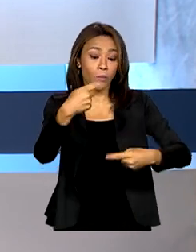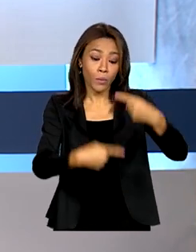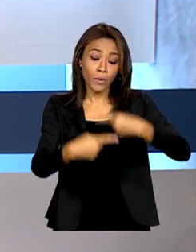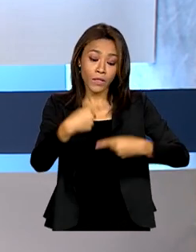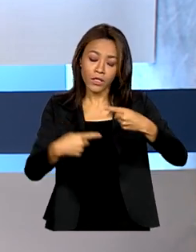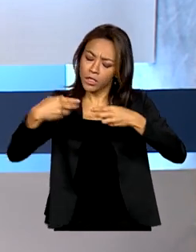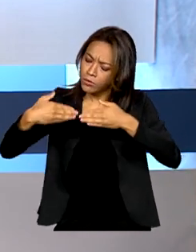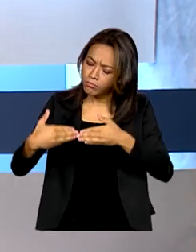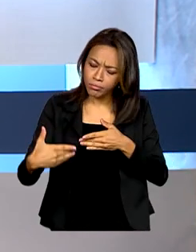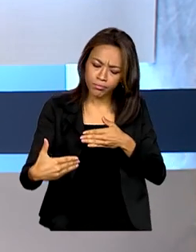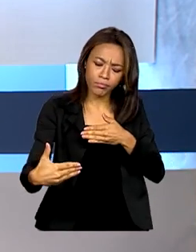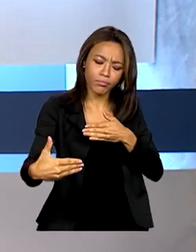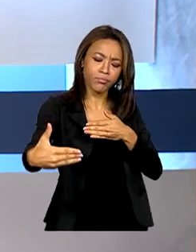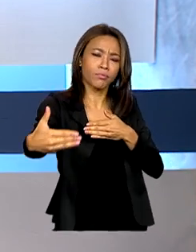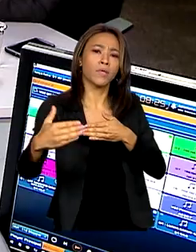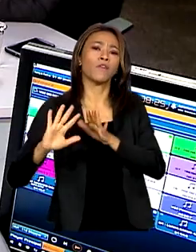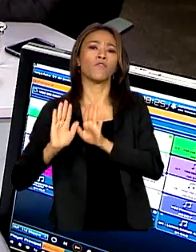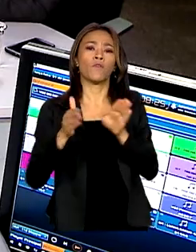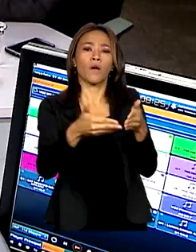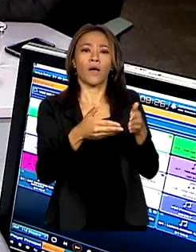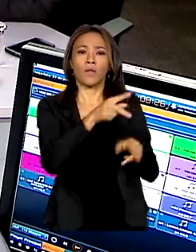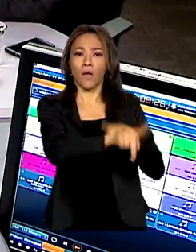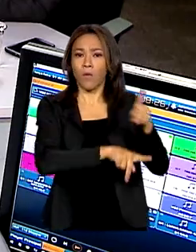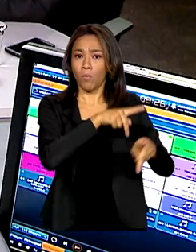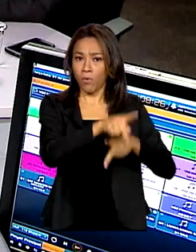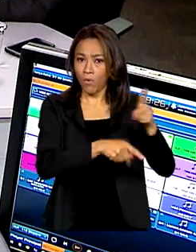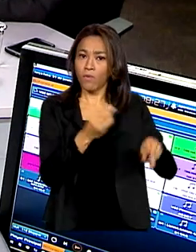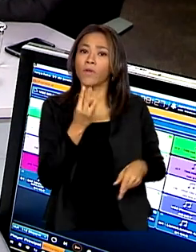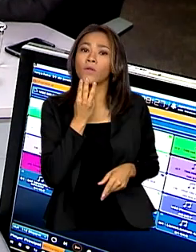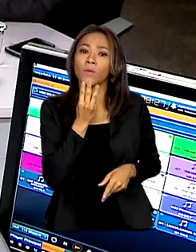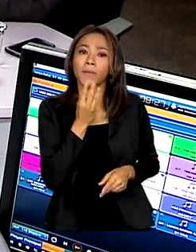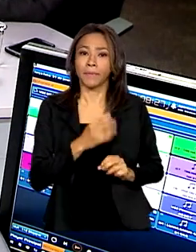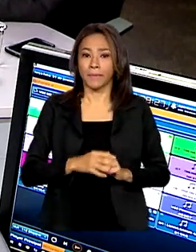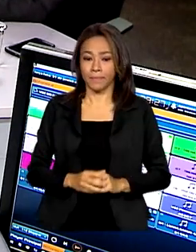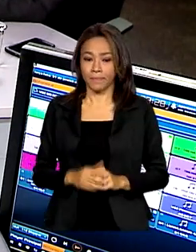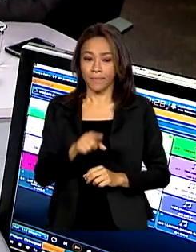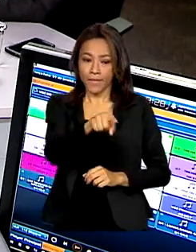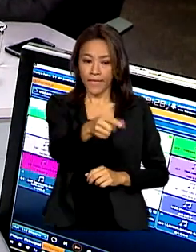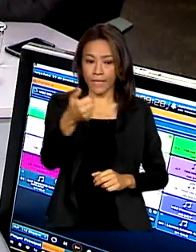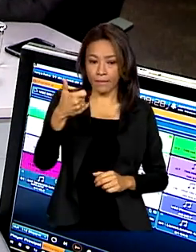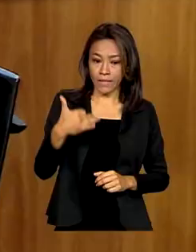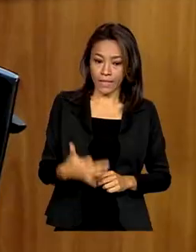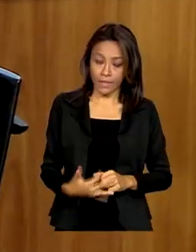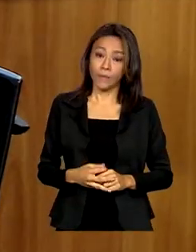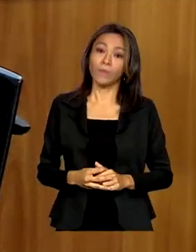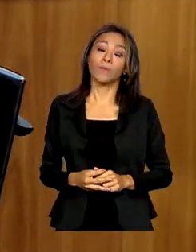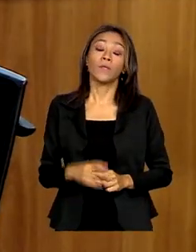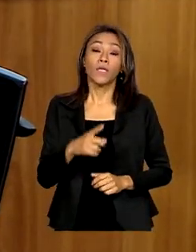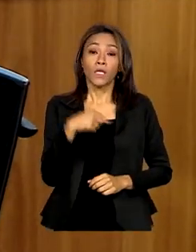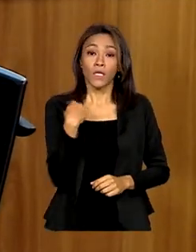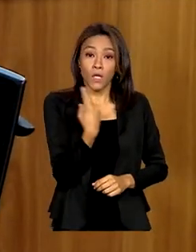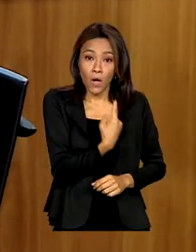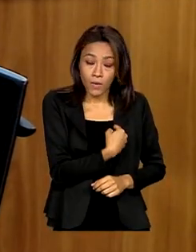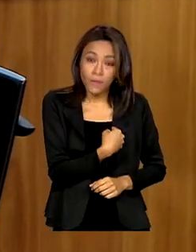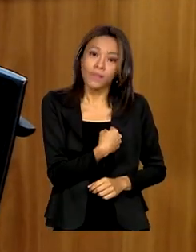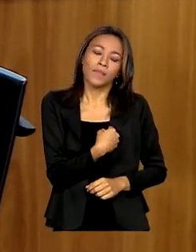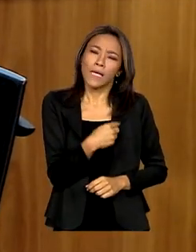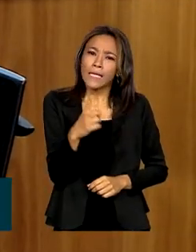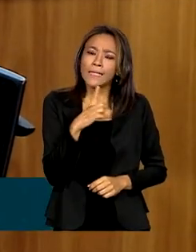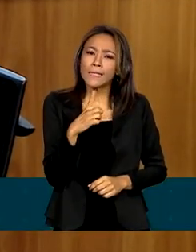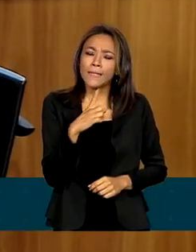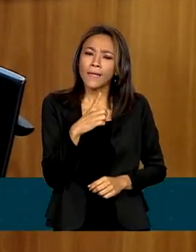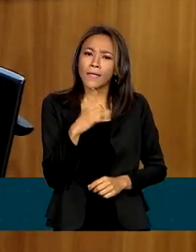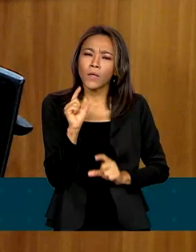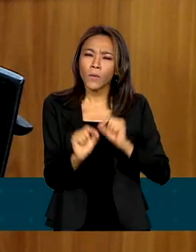prazo para o povo Yanomami. Oferecer também possibilidade de que haja um